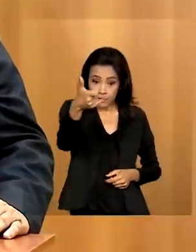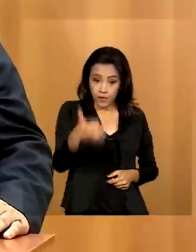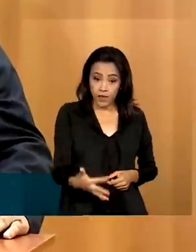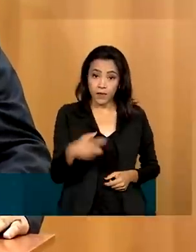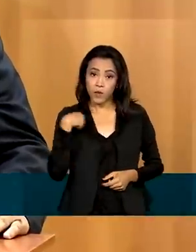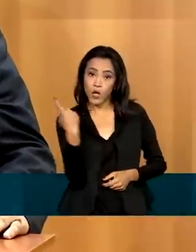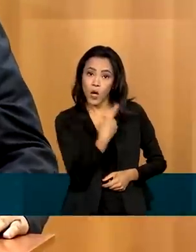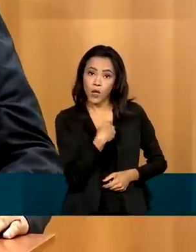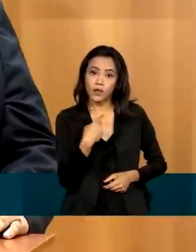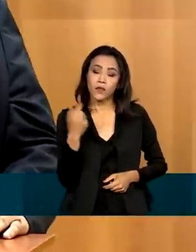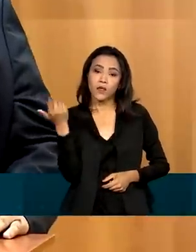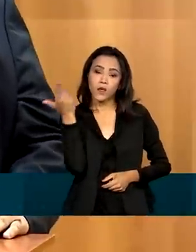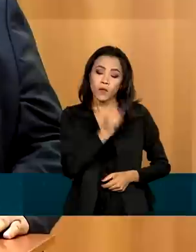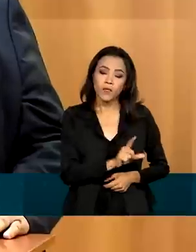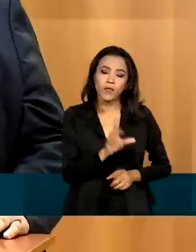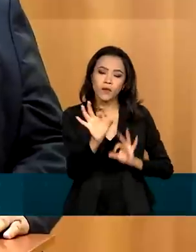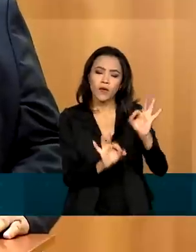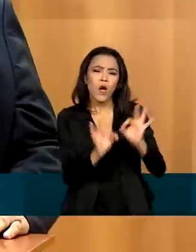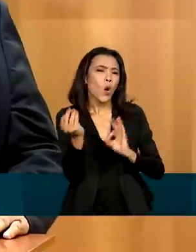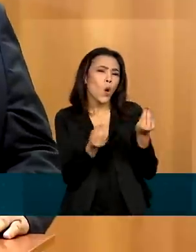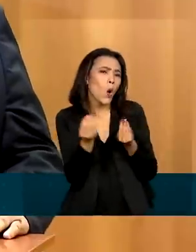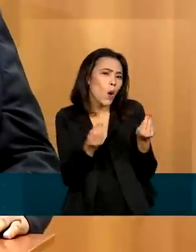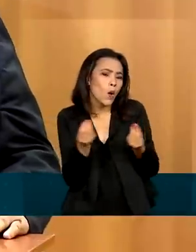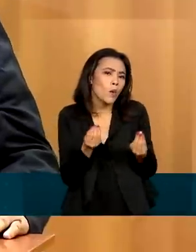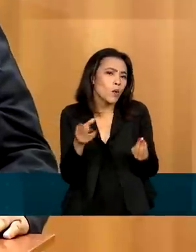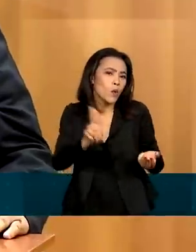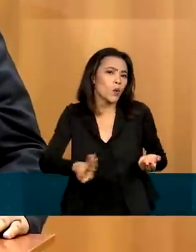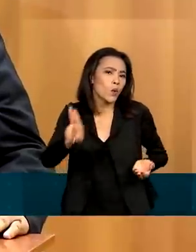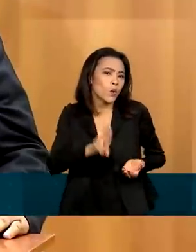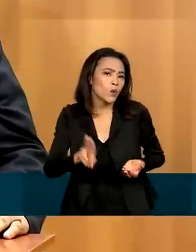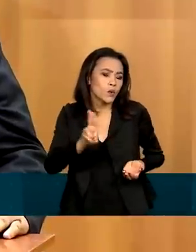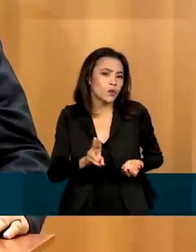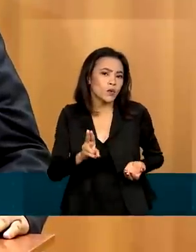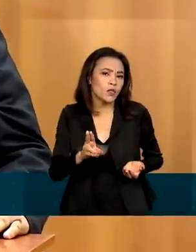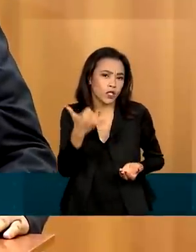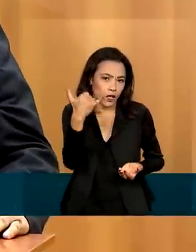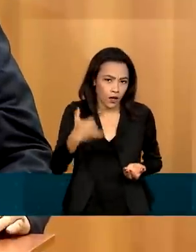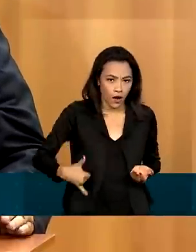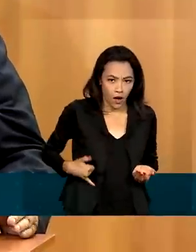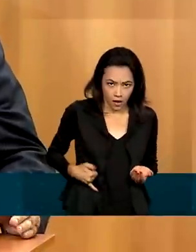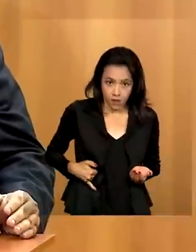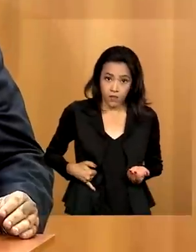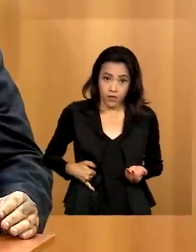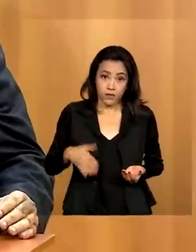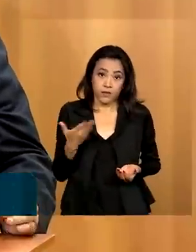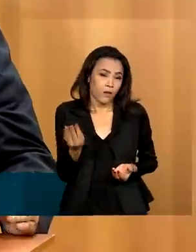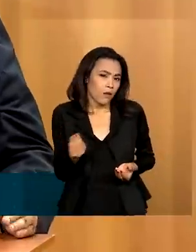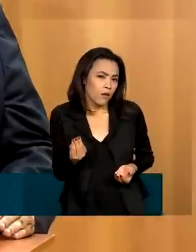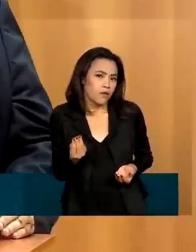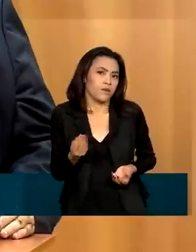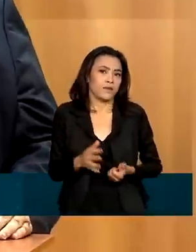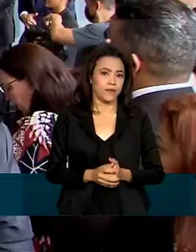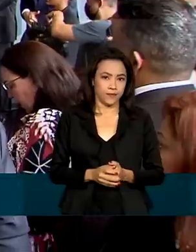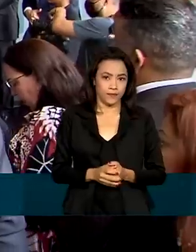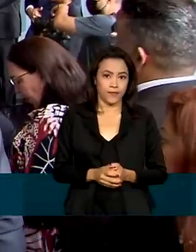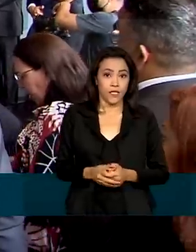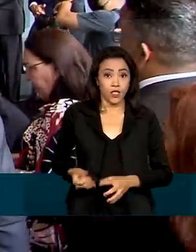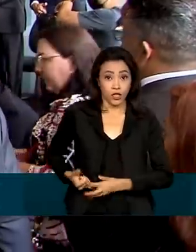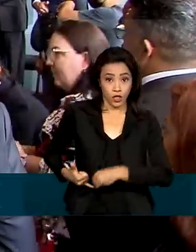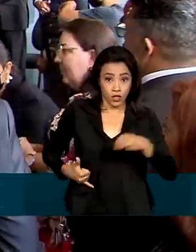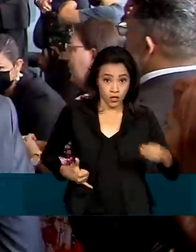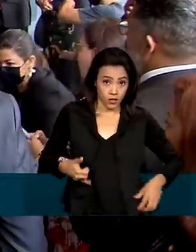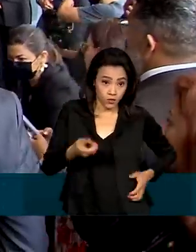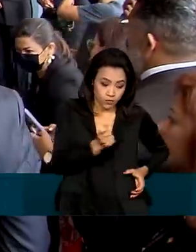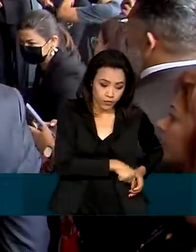como se dará o transporte de armas dos CACs, Doravante, apenas de modo desmuniciado. O novo